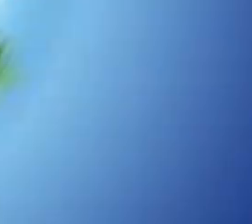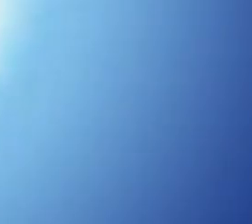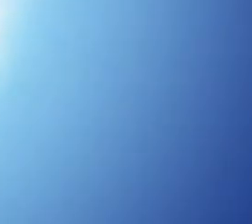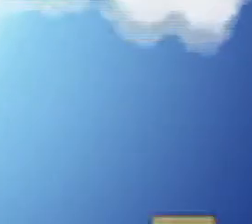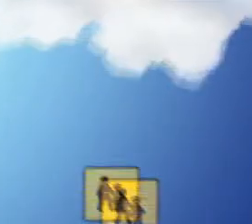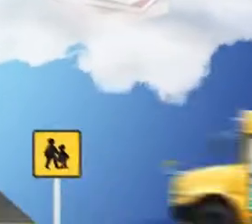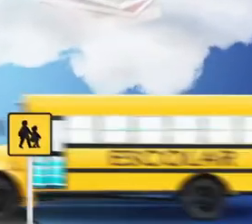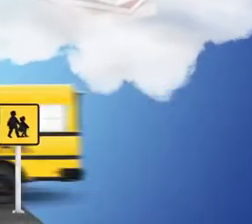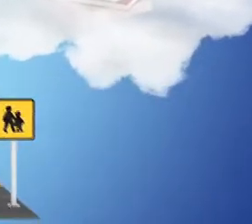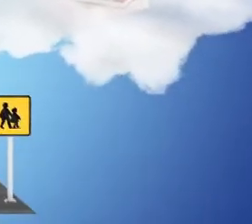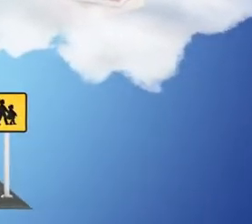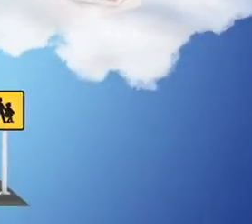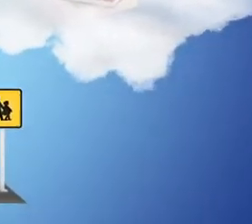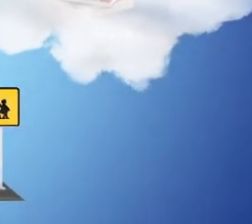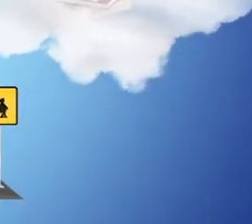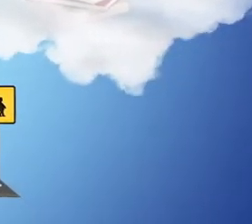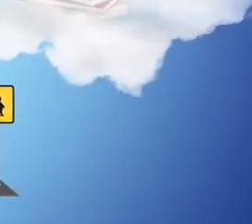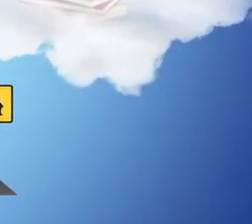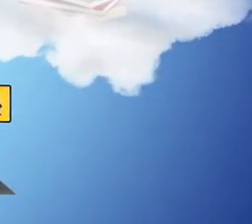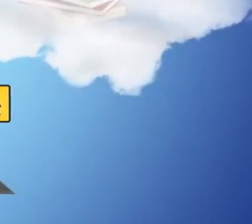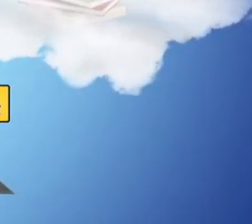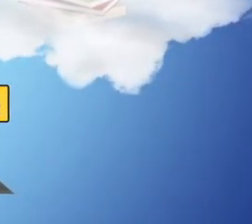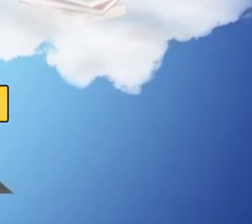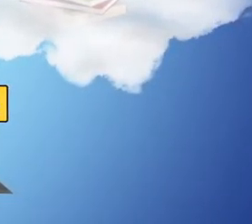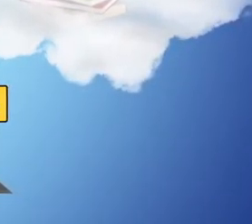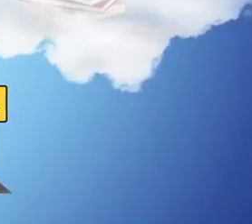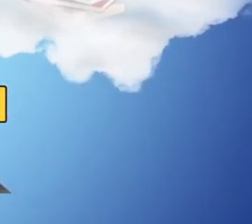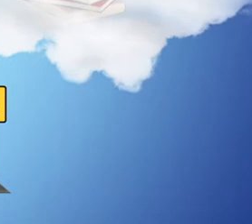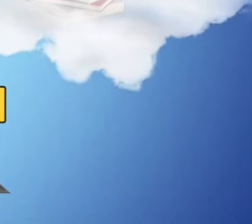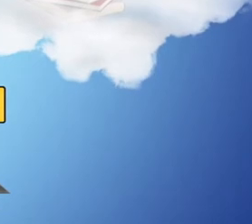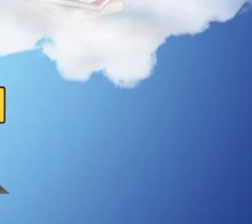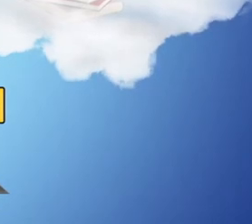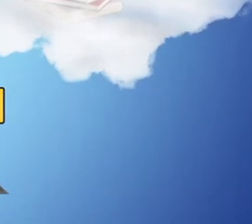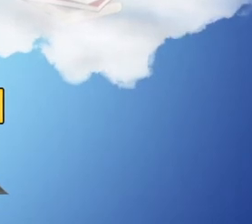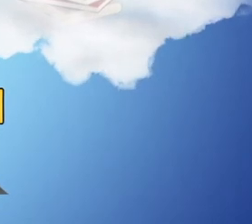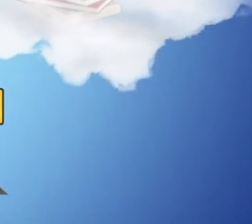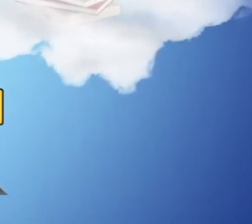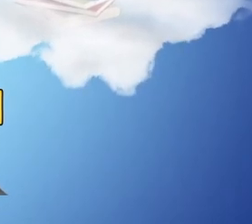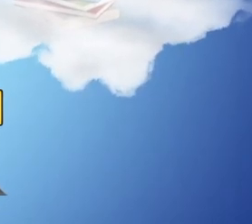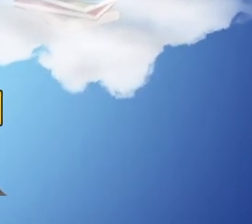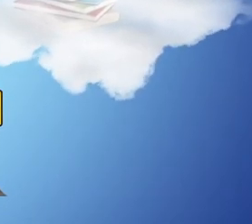Legenda Fábio Laboratório Fantasma